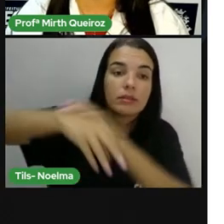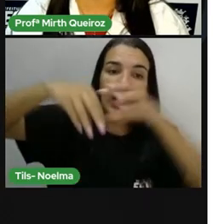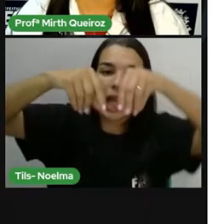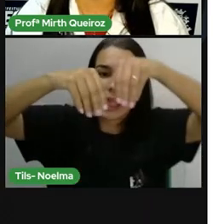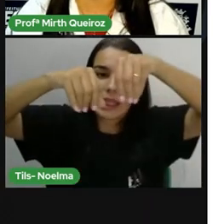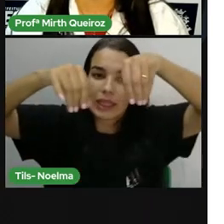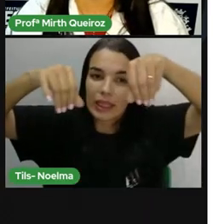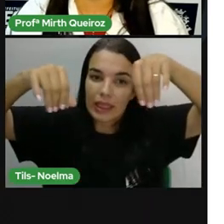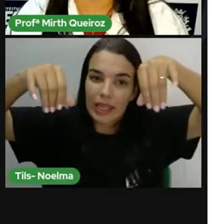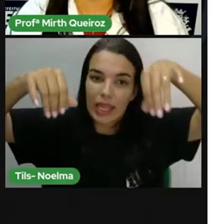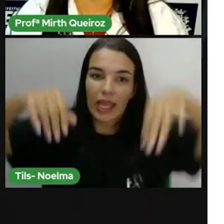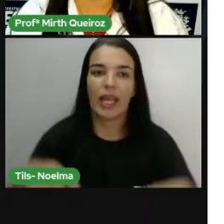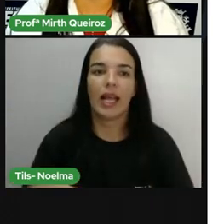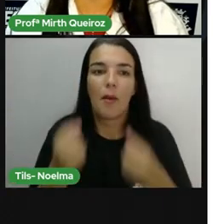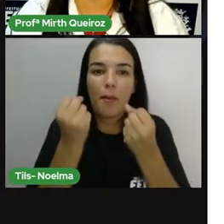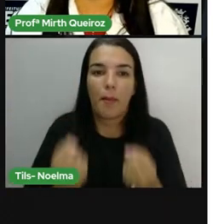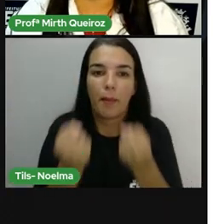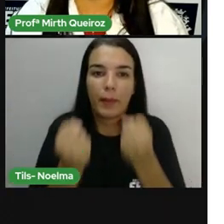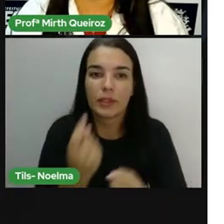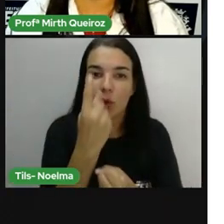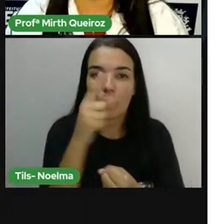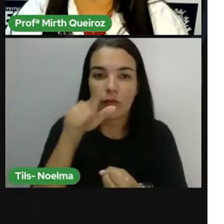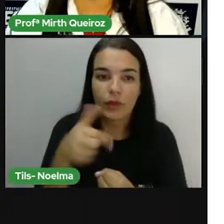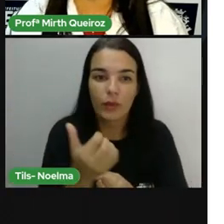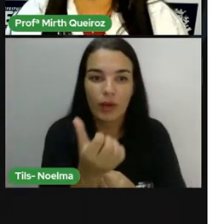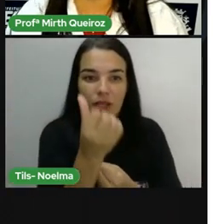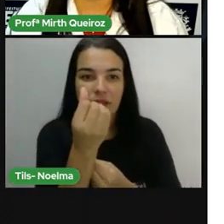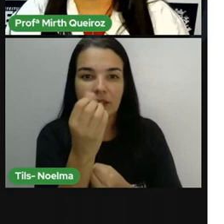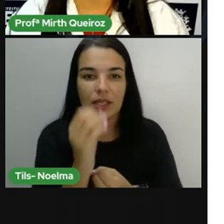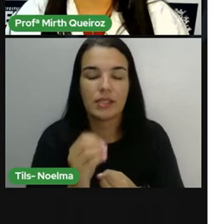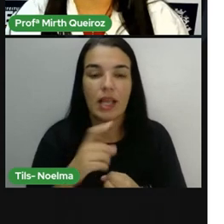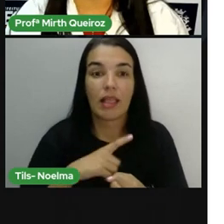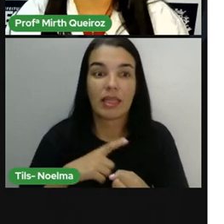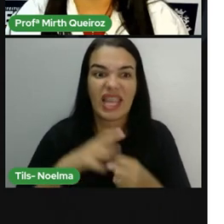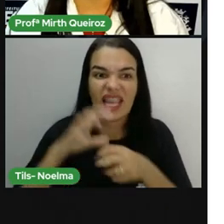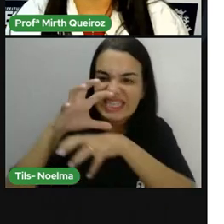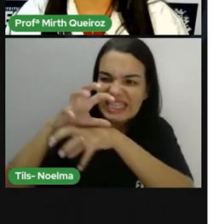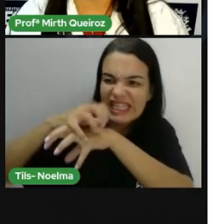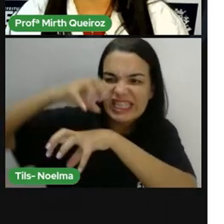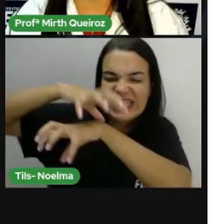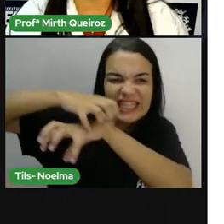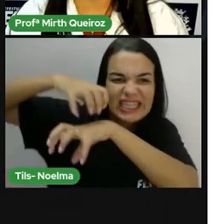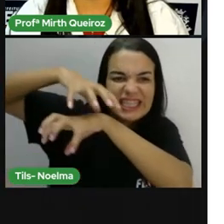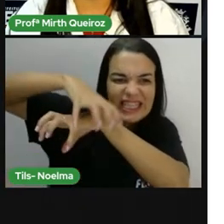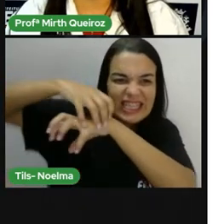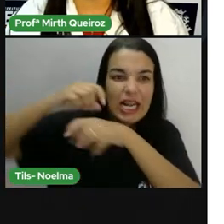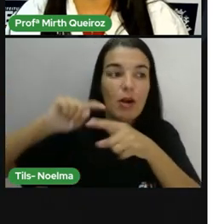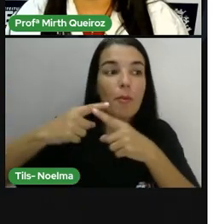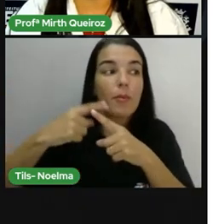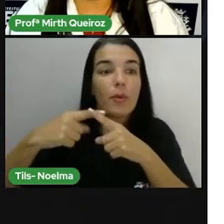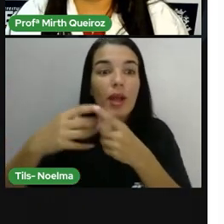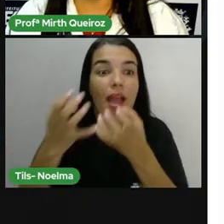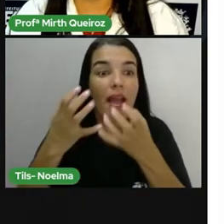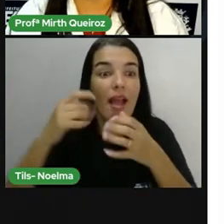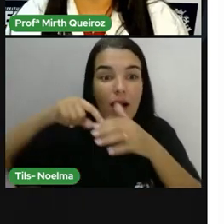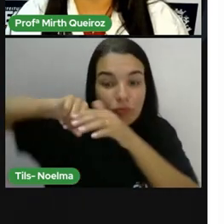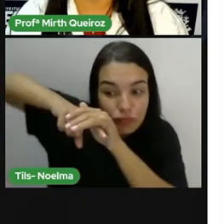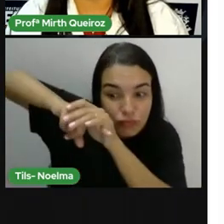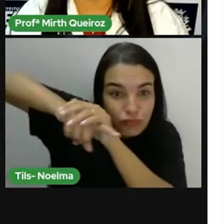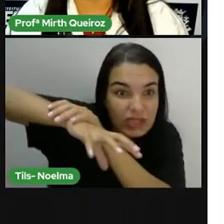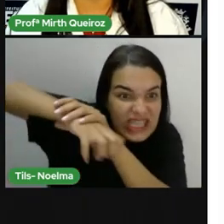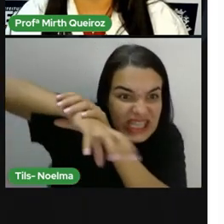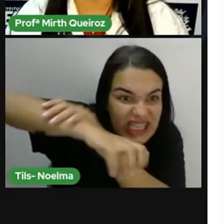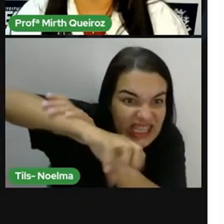características físicas adaptadas para escavações. O tatubola da caatinga está em ameaça